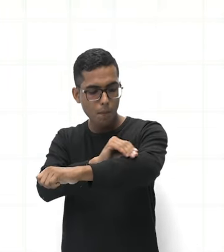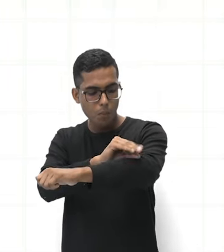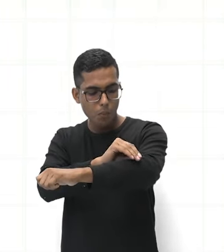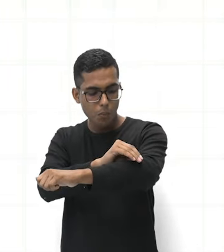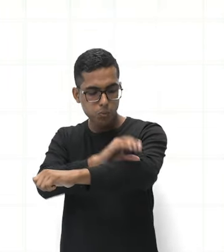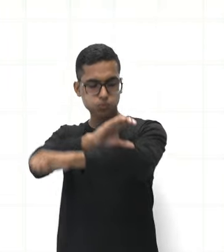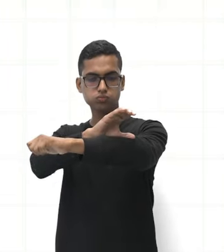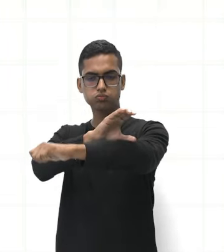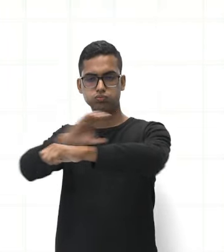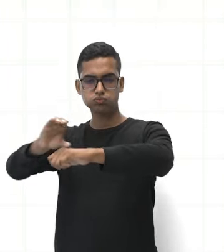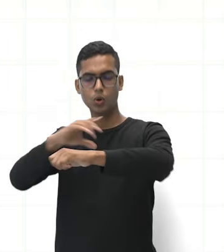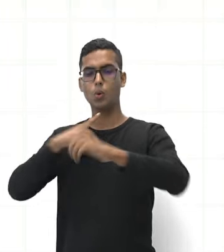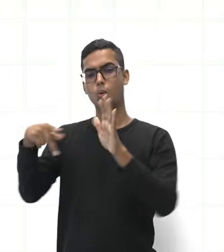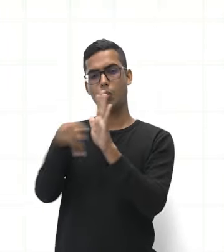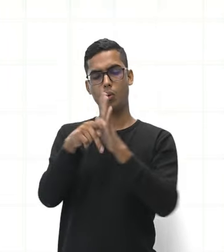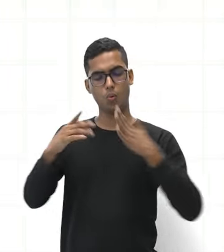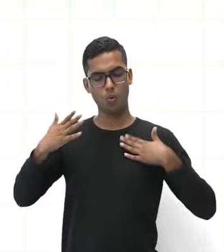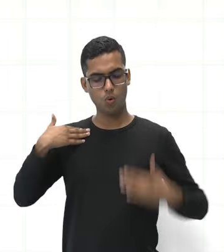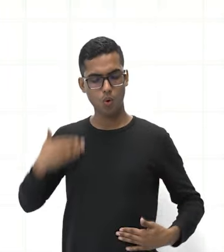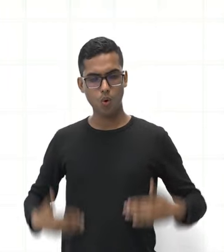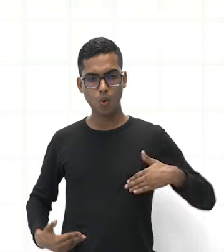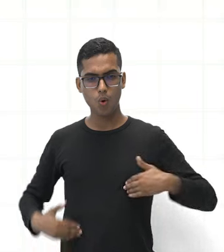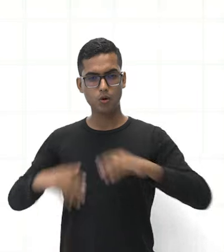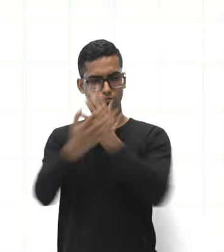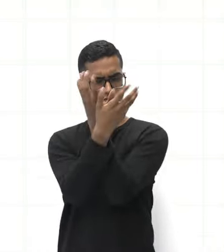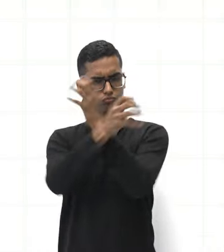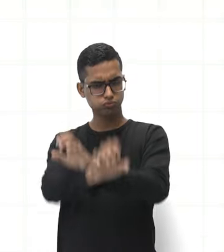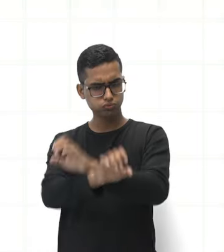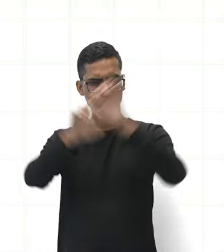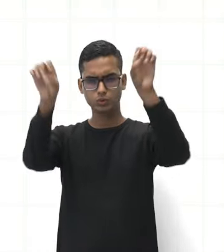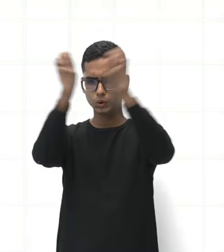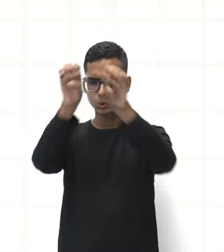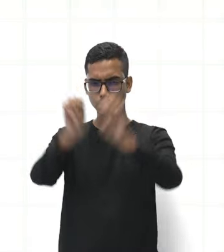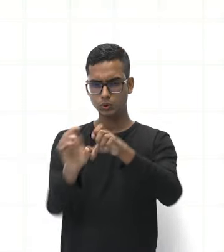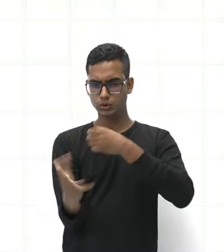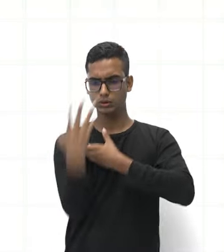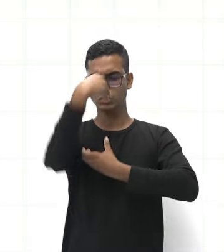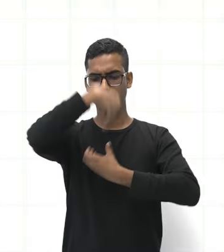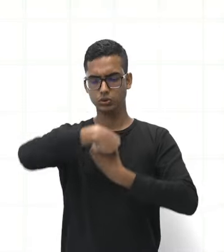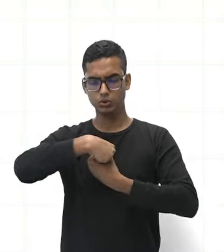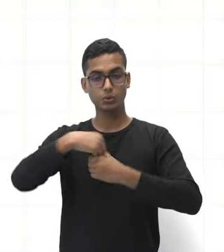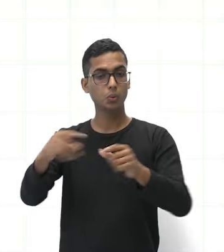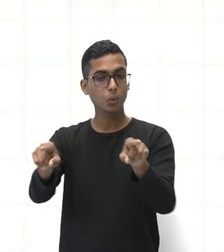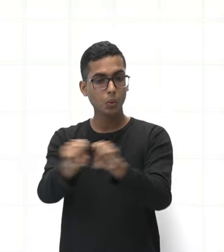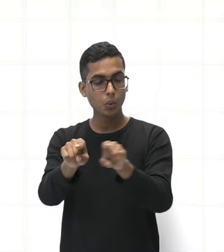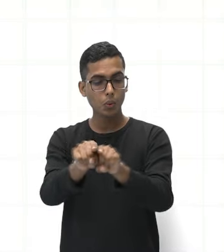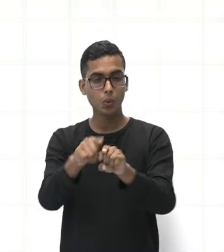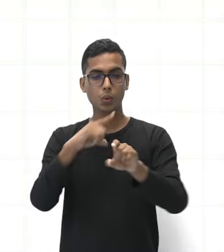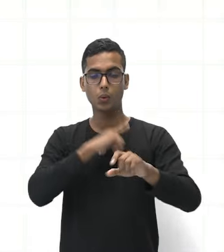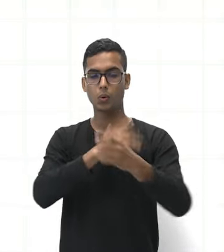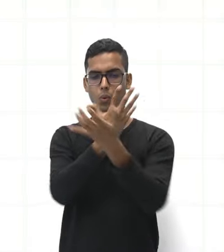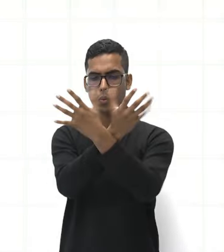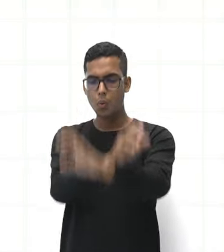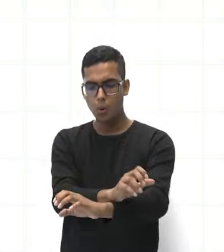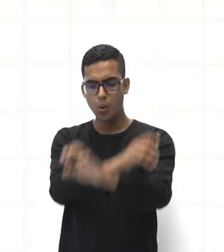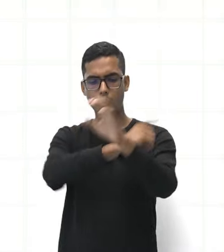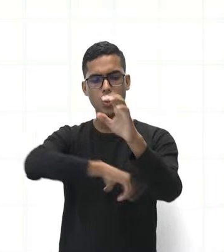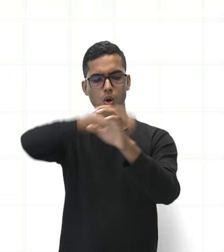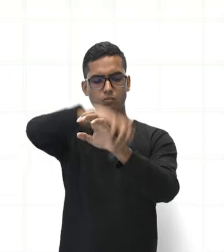disse, nós temos aqui por dentro os nossos ossos, né, o nosso sistema esquelético e